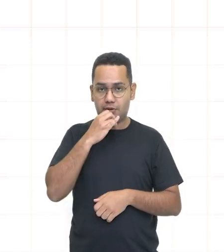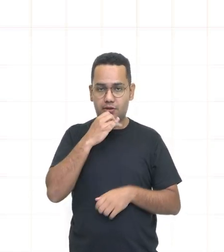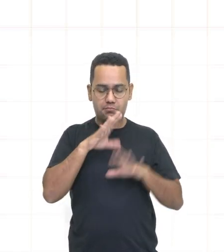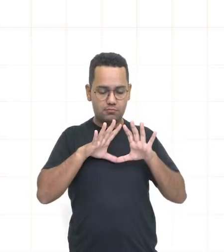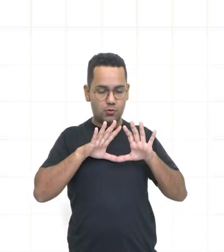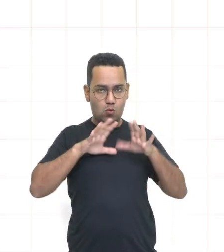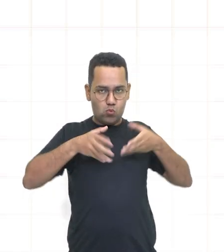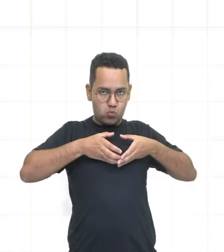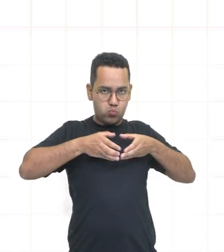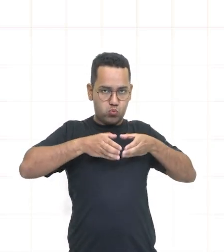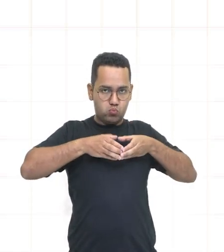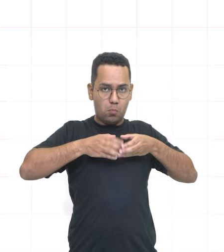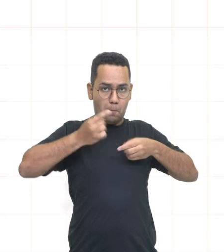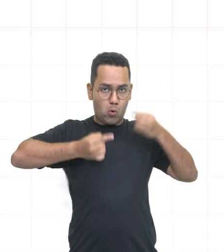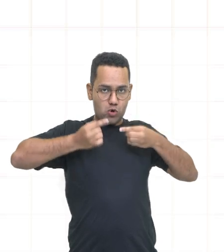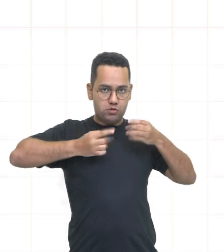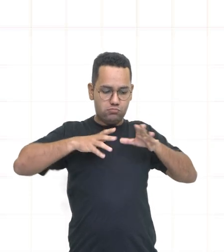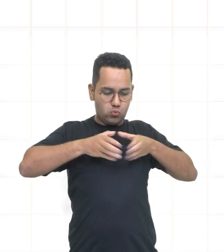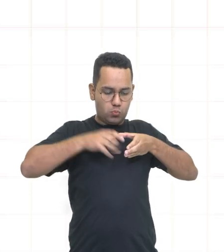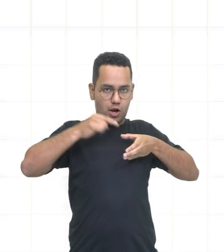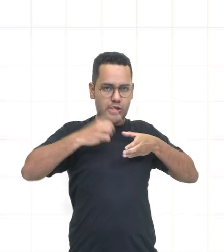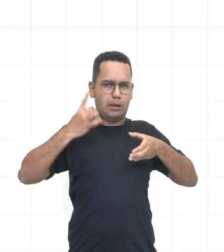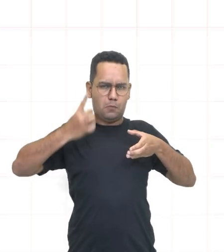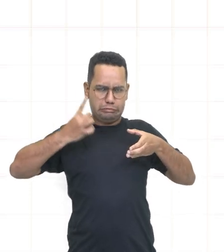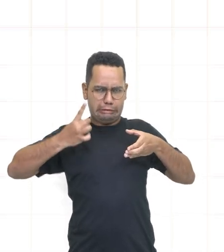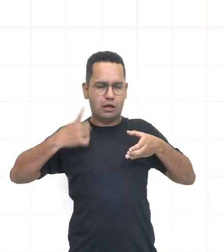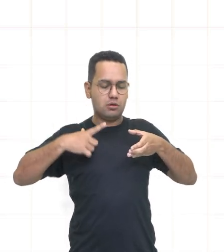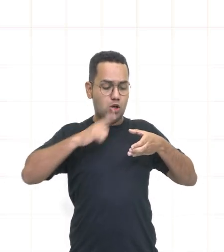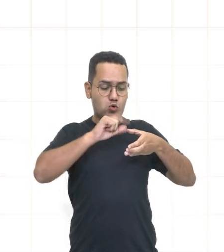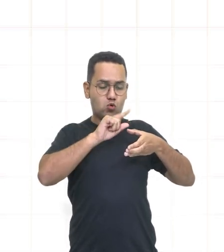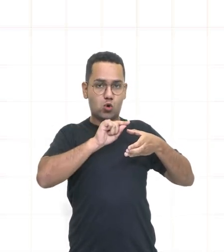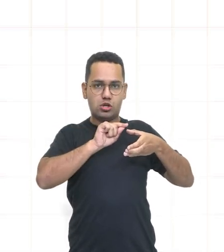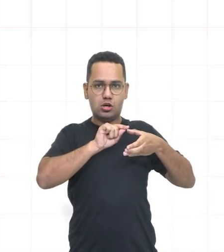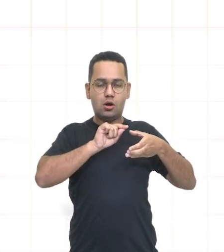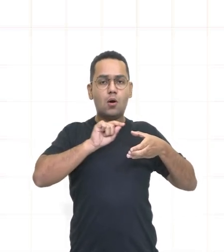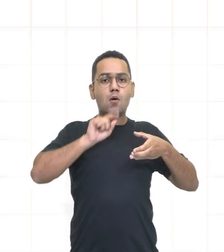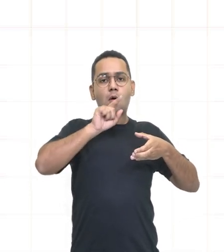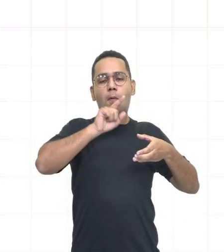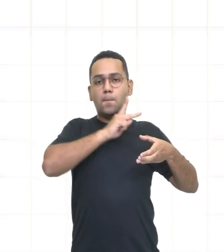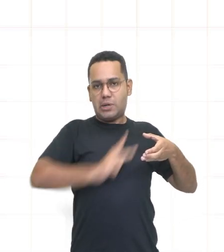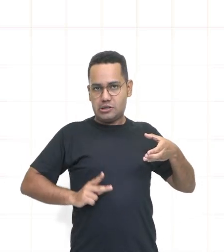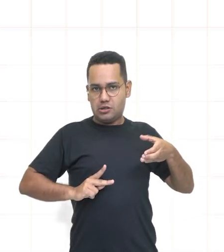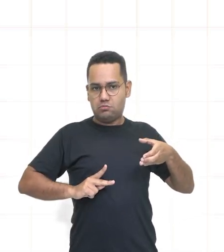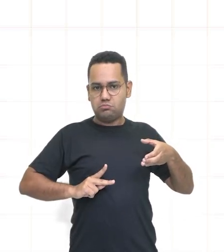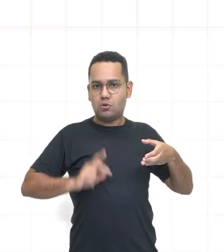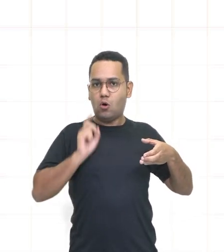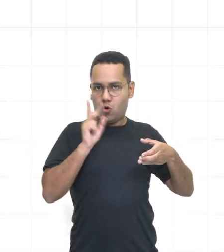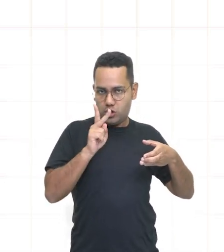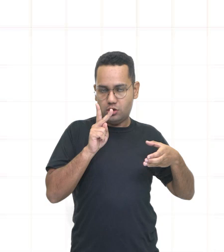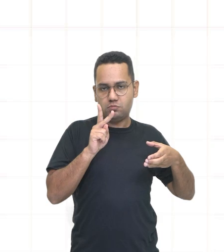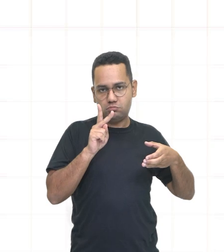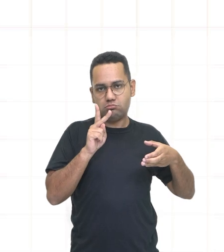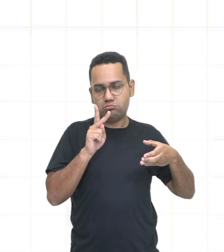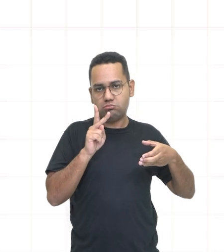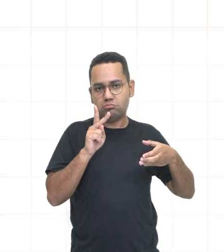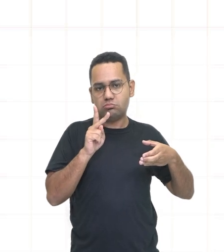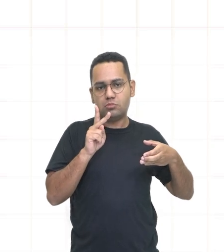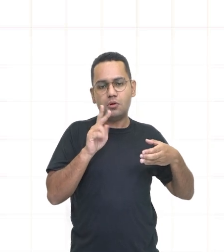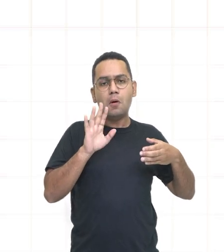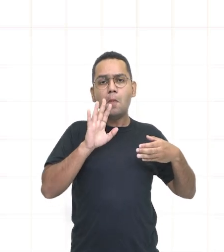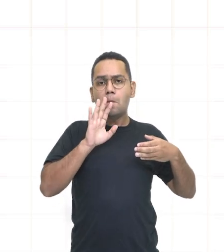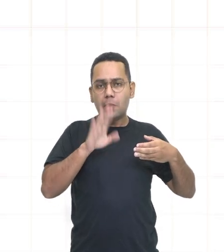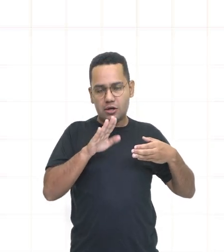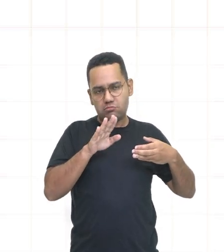votavam para escolher o presidente da República acabou a partir da eleição que viria a suceder, que seria a eleição de